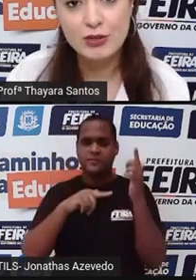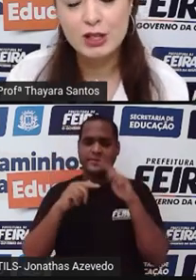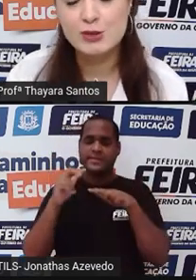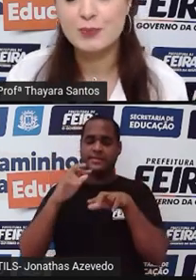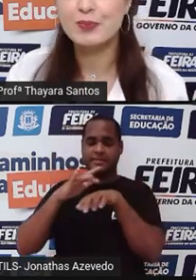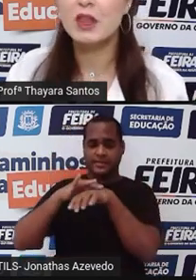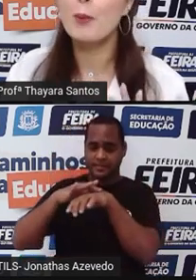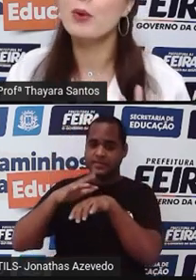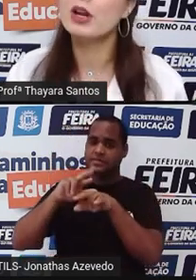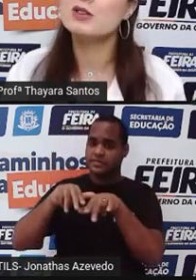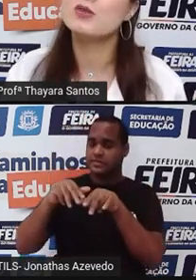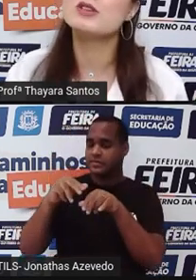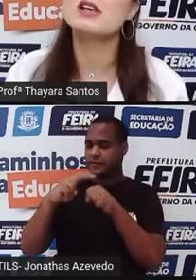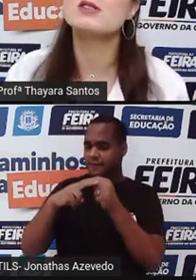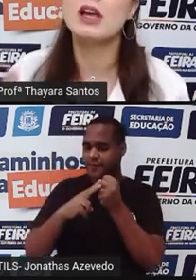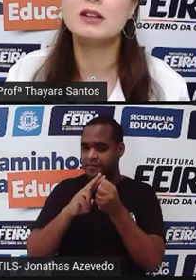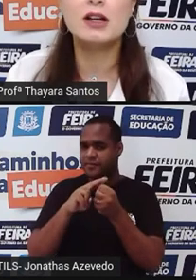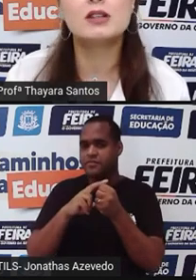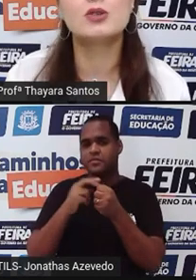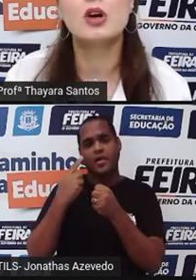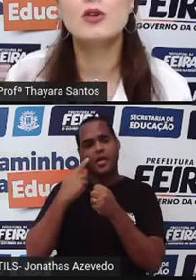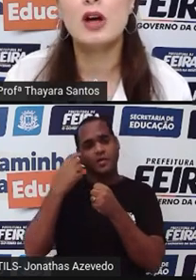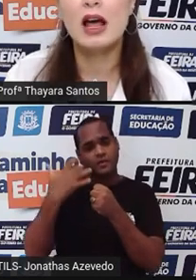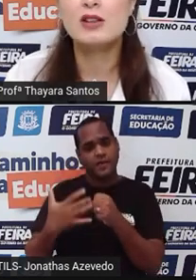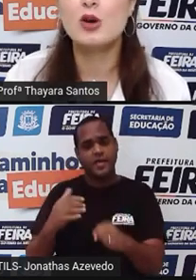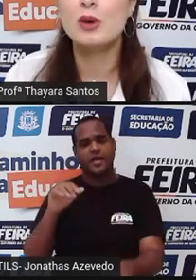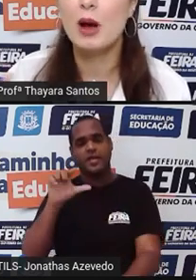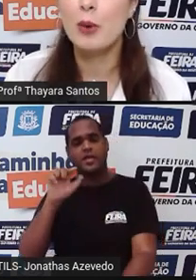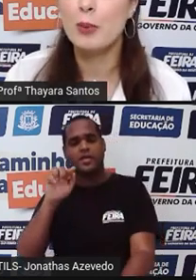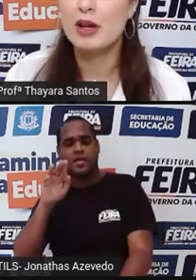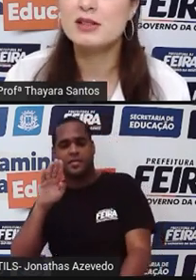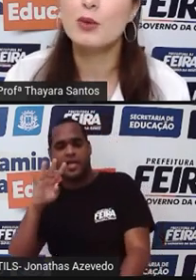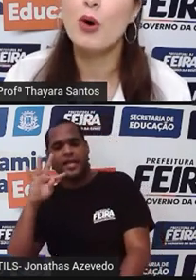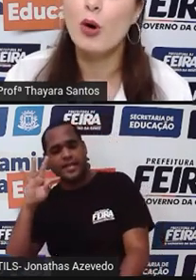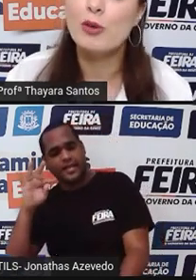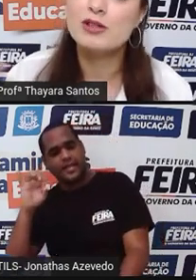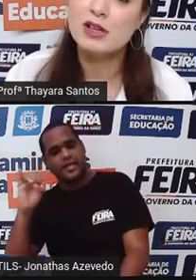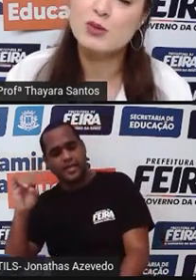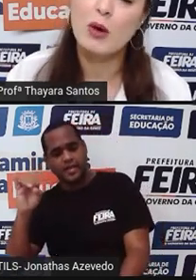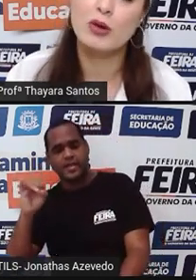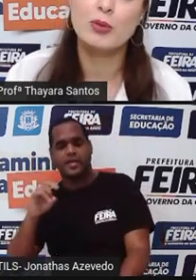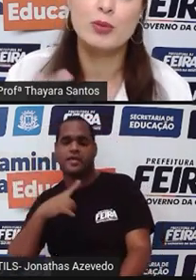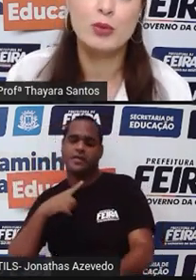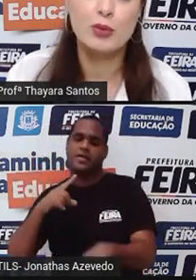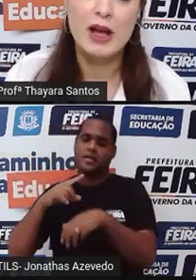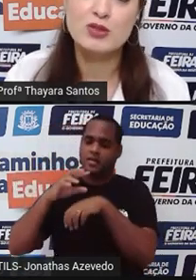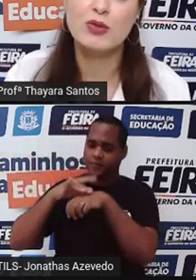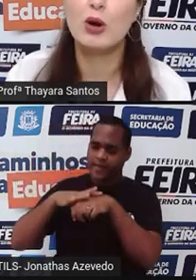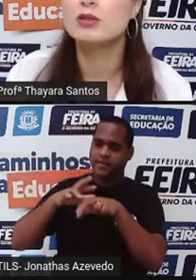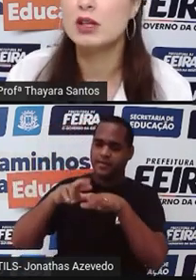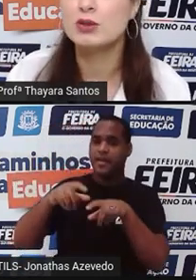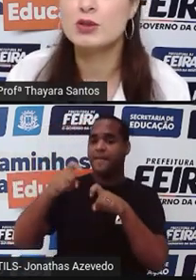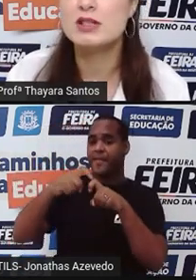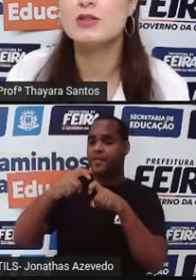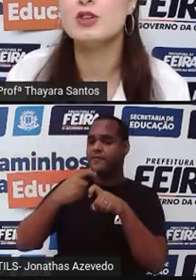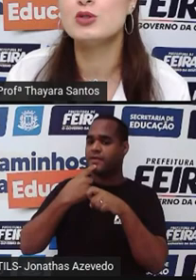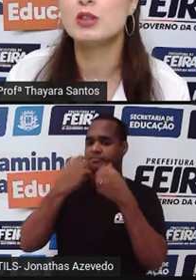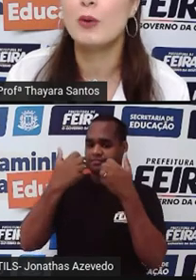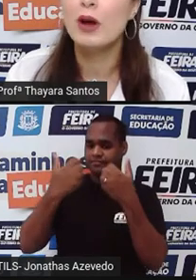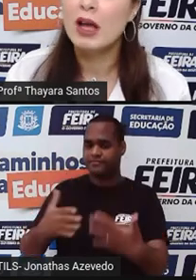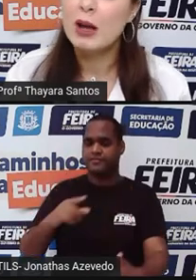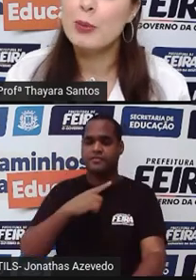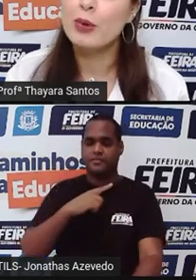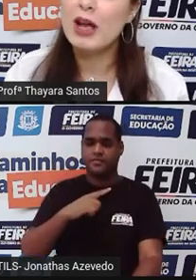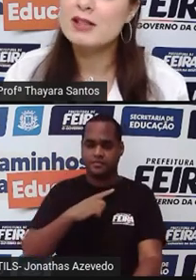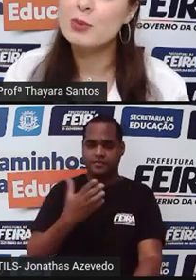por esse vírus. Então, por isso que vocês vêm tanto falar sobre a população homossexual, que o médico falou tanto nesse vídeo.